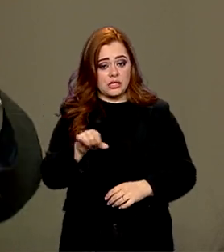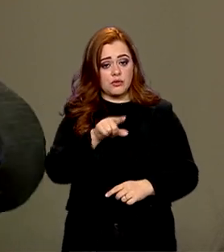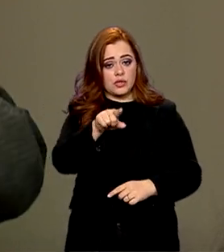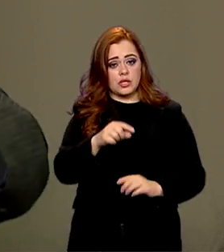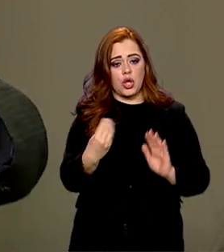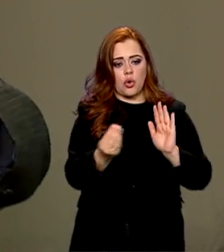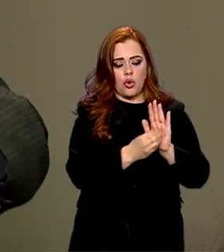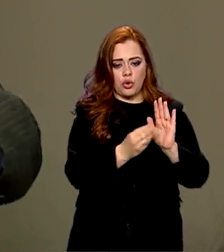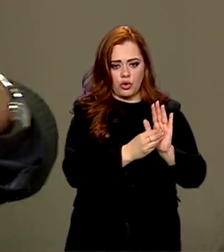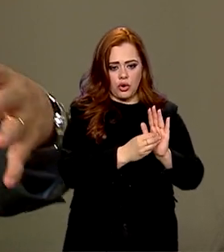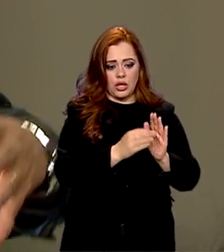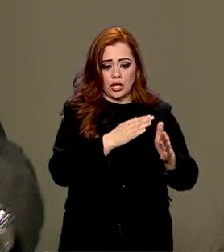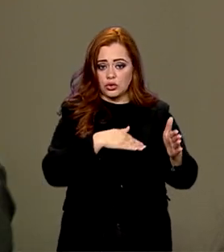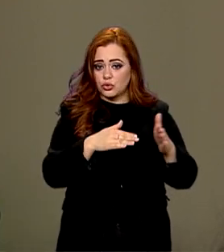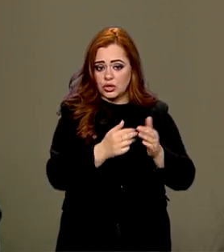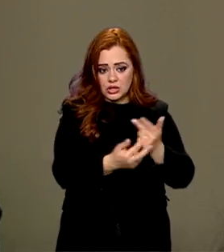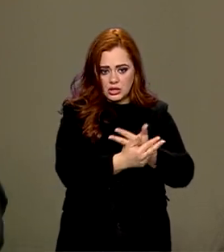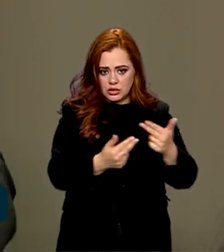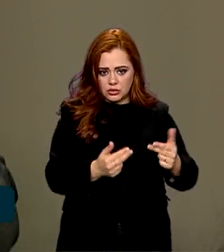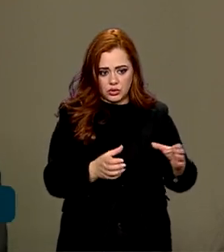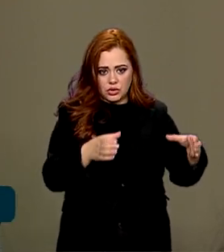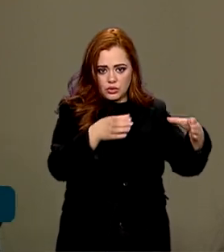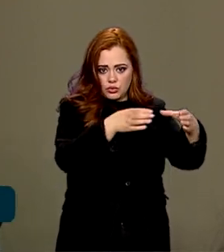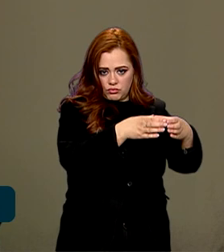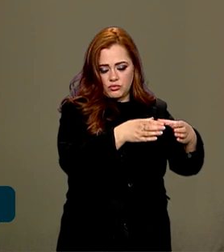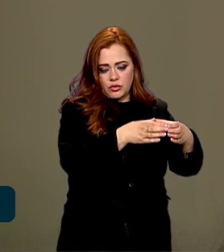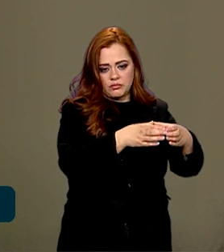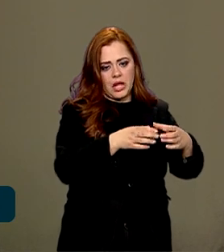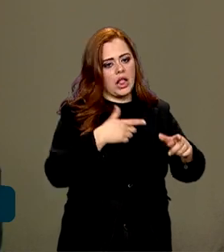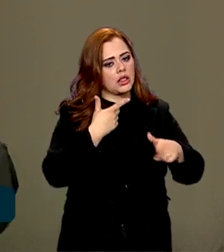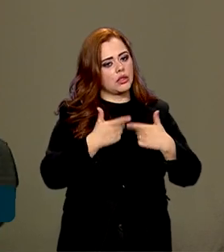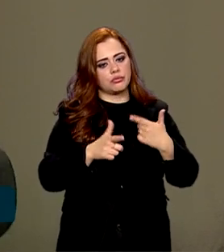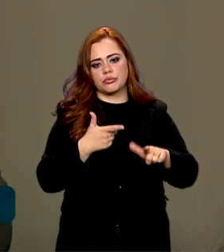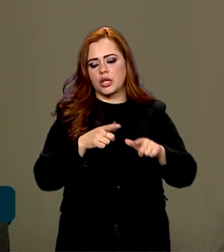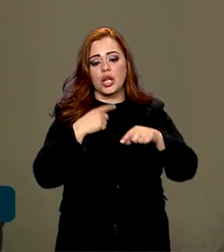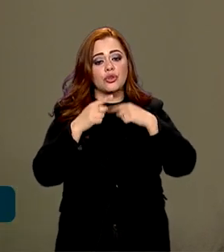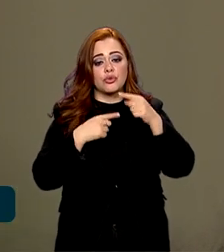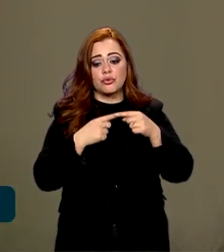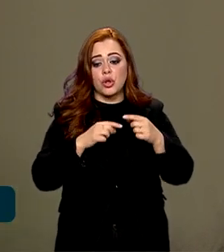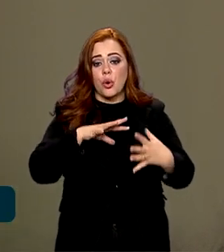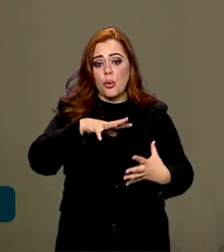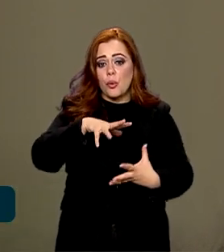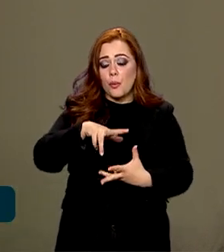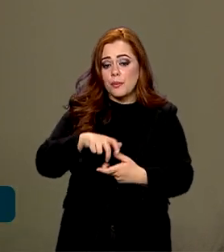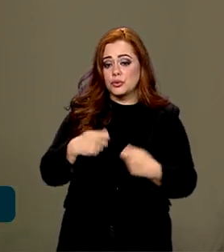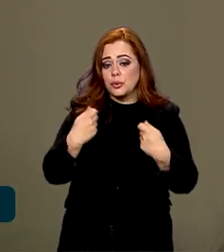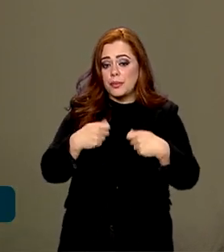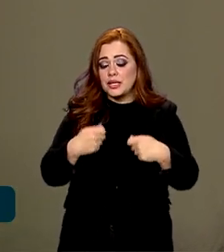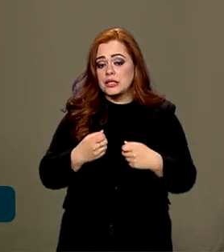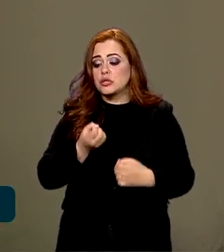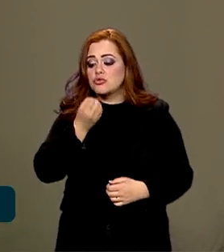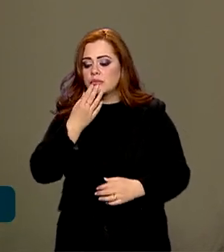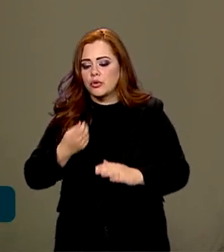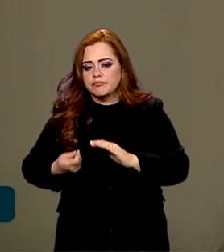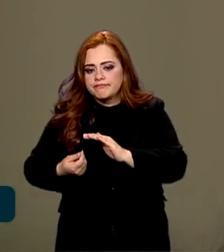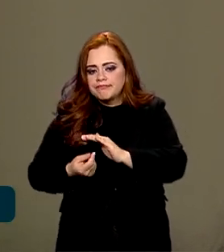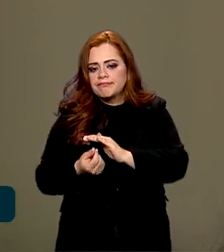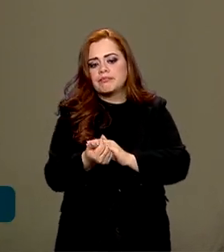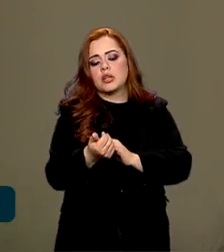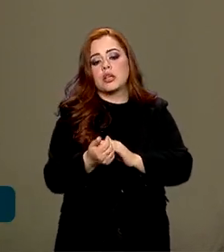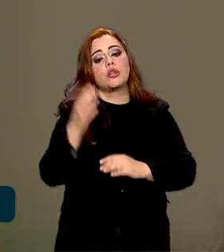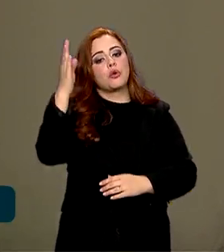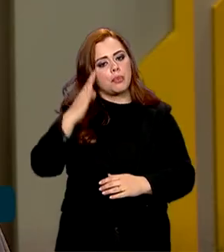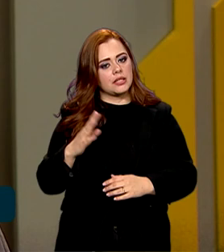coloca esses ingredientes nesse caldeirão, não tenha dúvida, o mundo está necessitado de bons investimentos e o Brasil tem bons